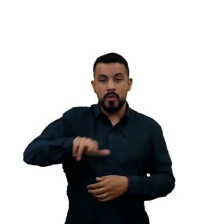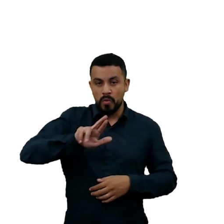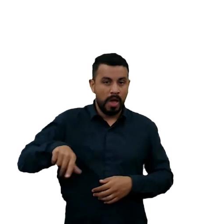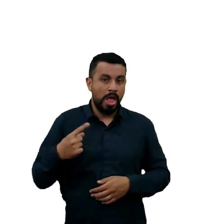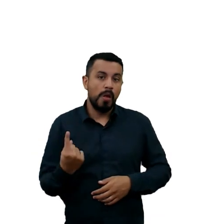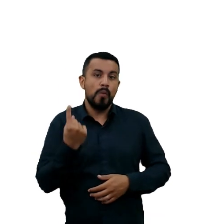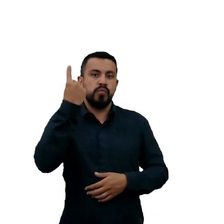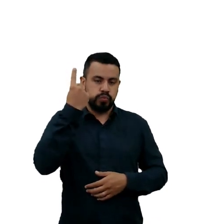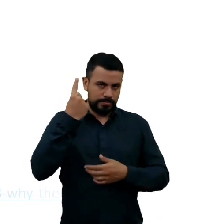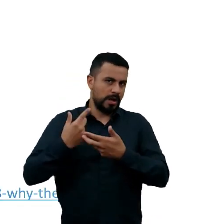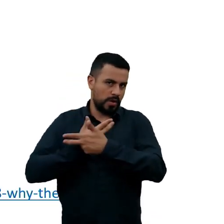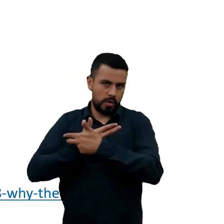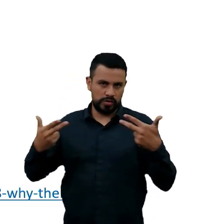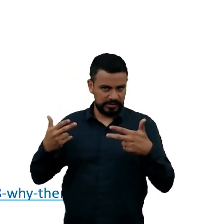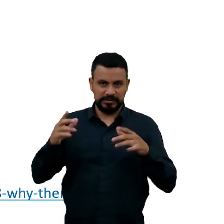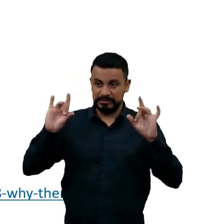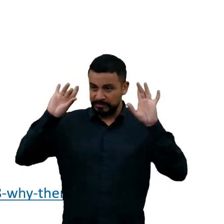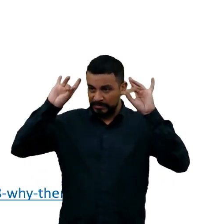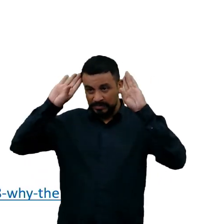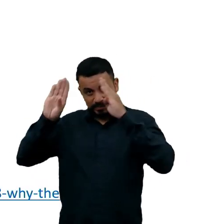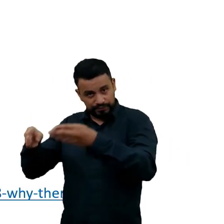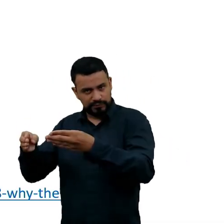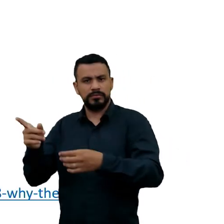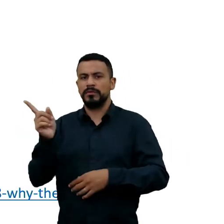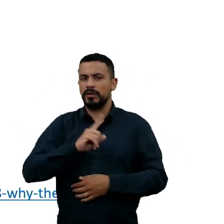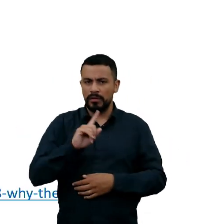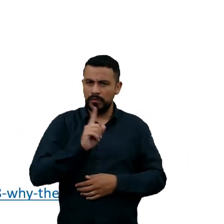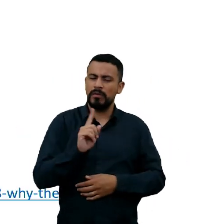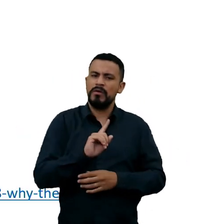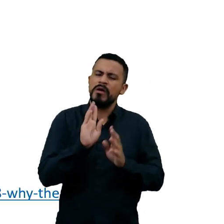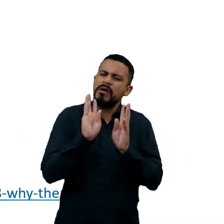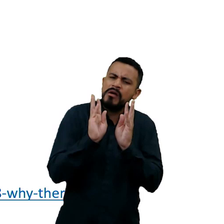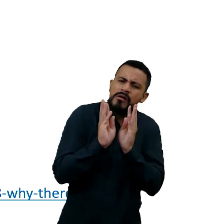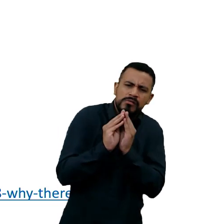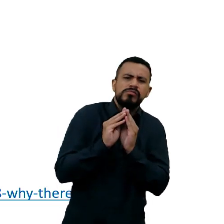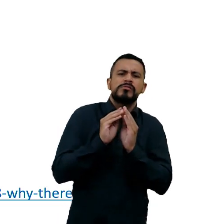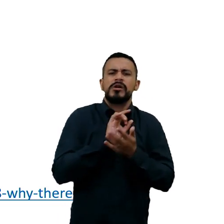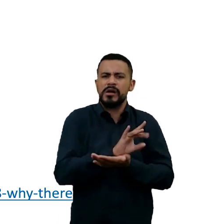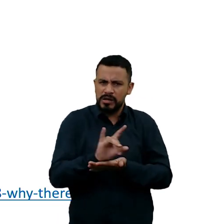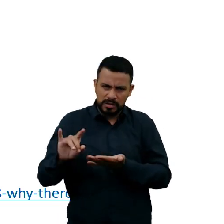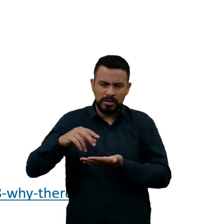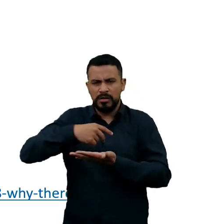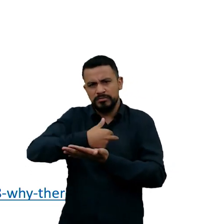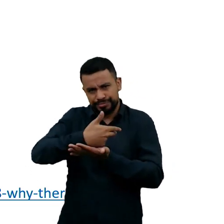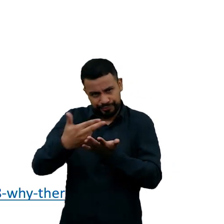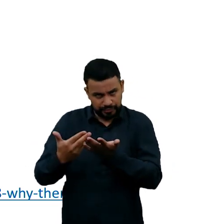da especialidade, mas uma coisa mais razoável. Nós podemos melhorar as nossas